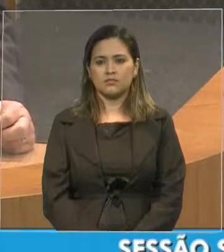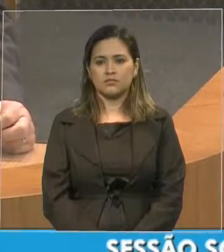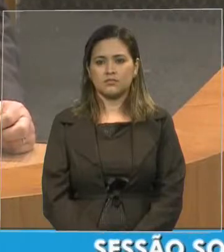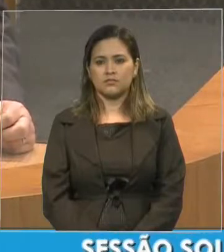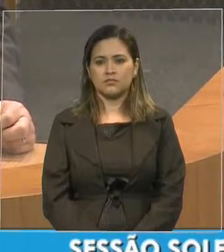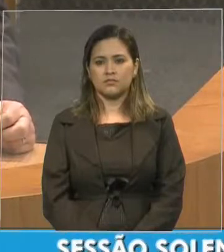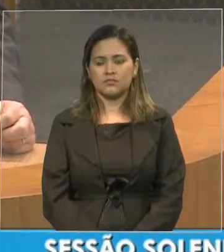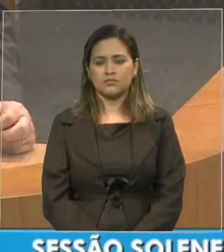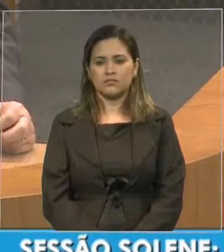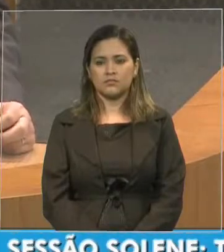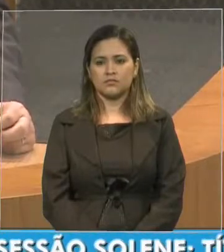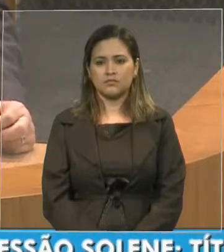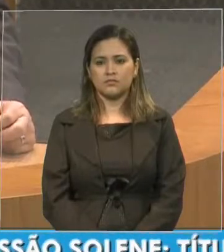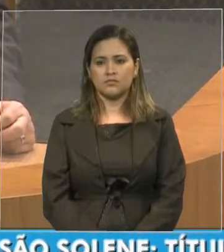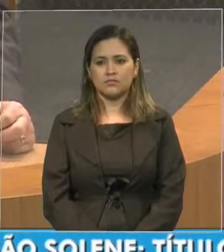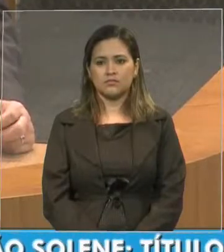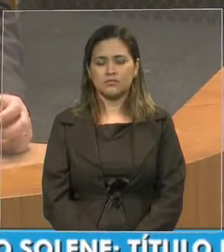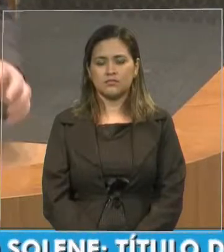da história,